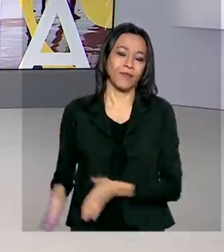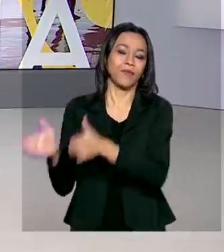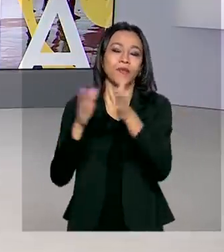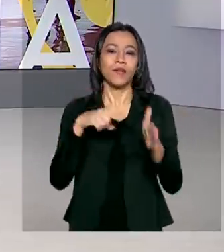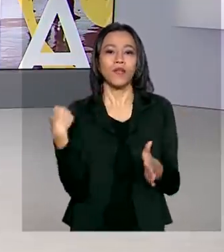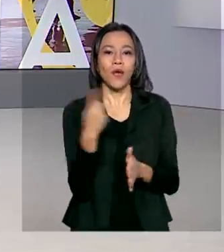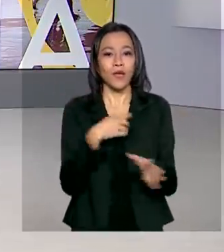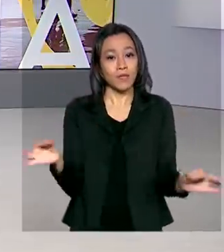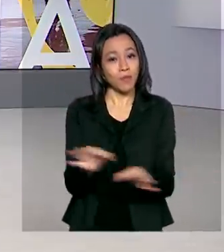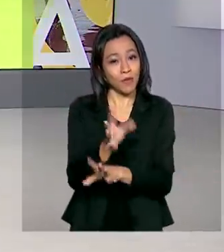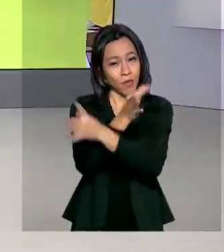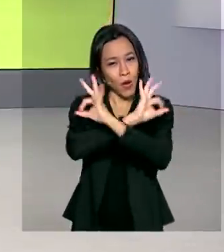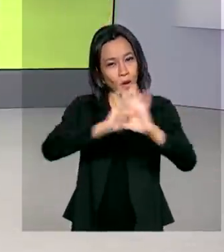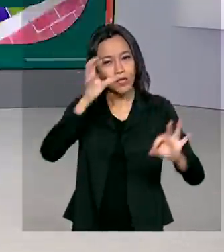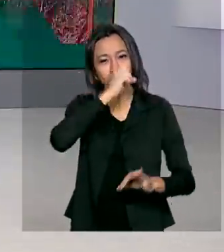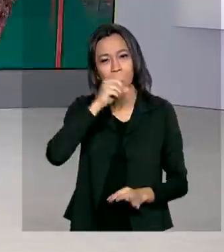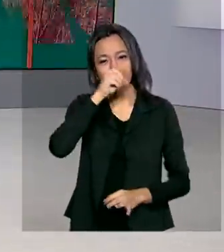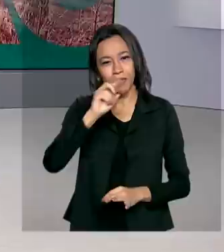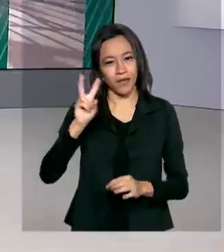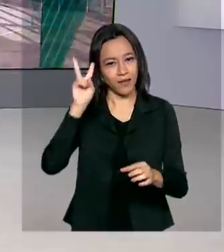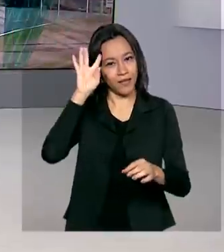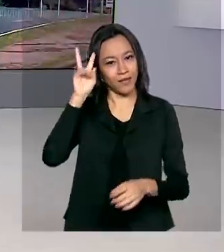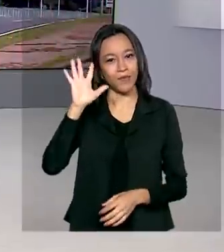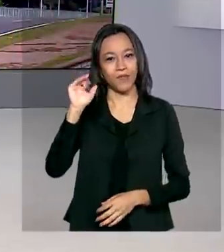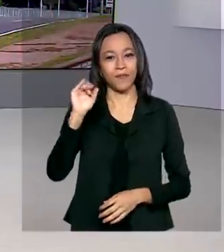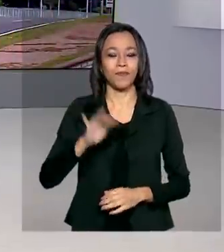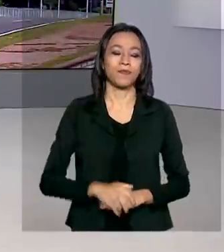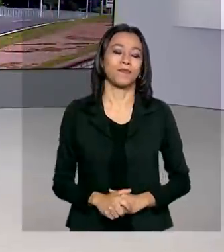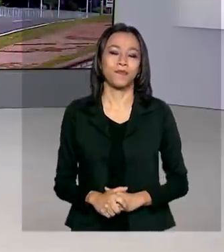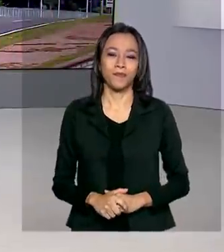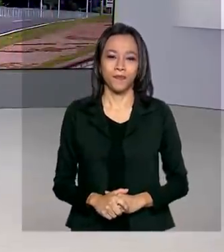fica por aqui. Ótimo fim de semana para você e até segunda. Tchau, tchau.